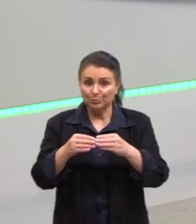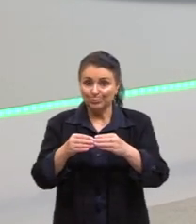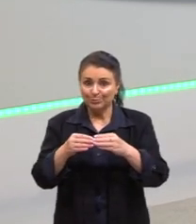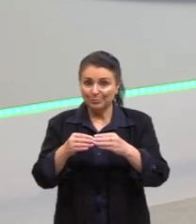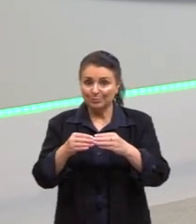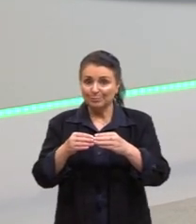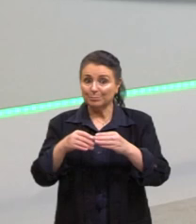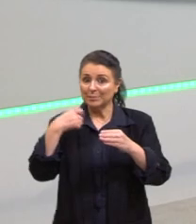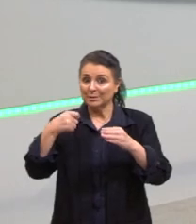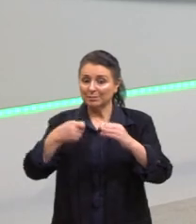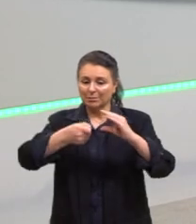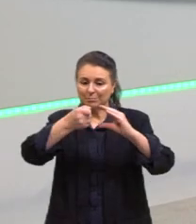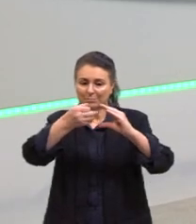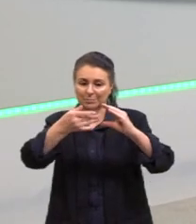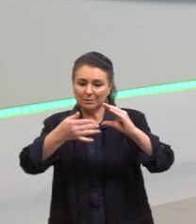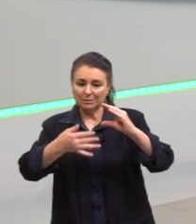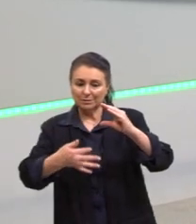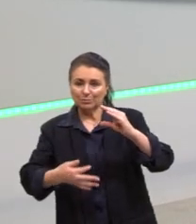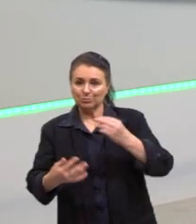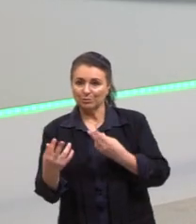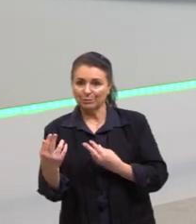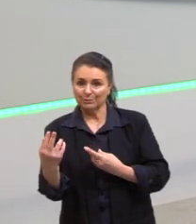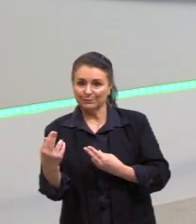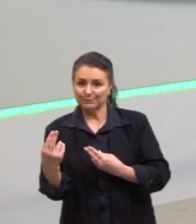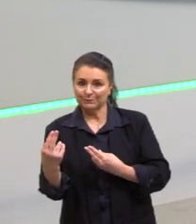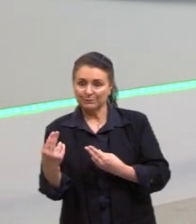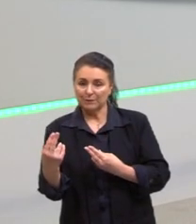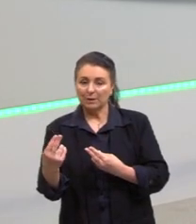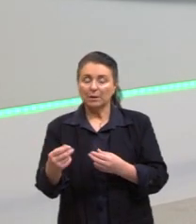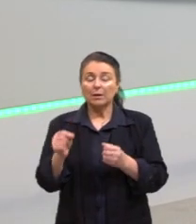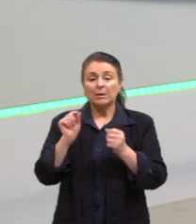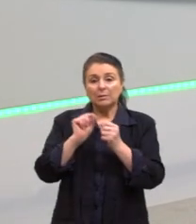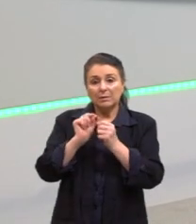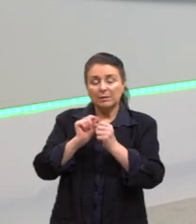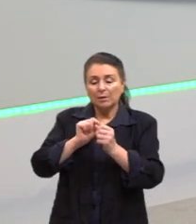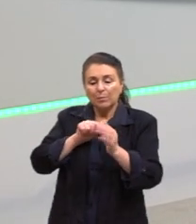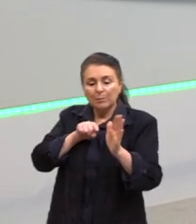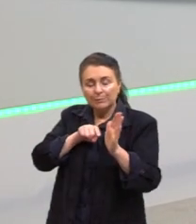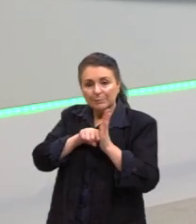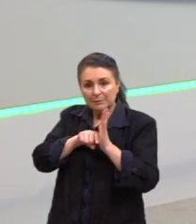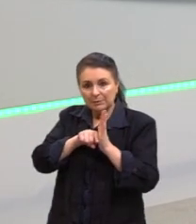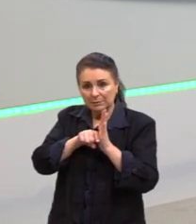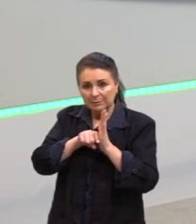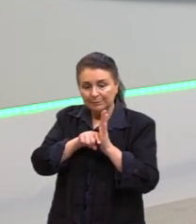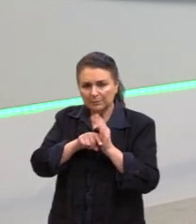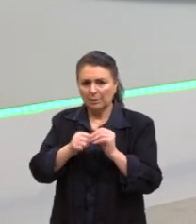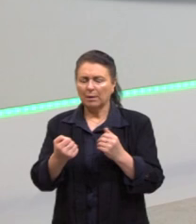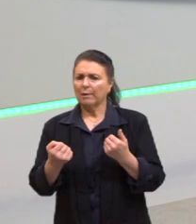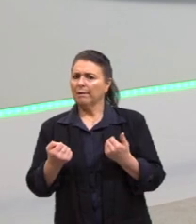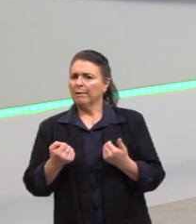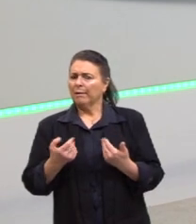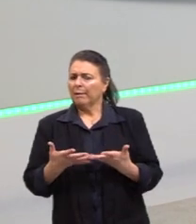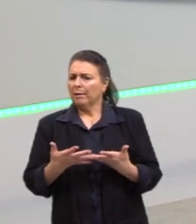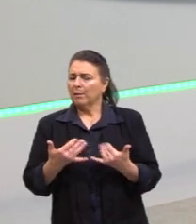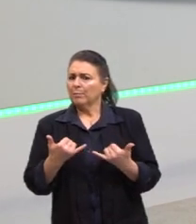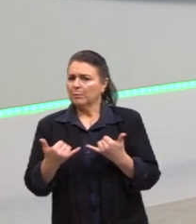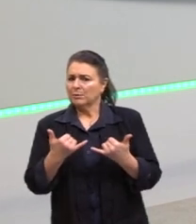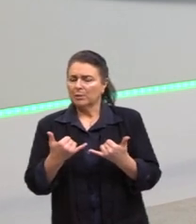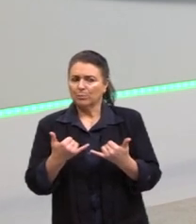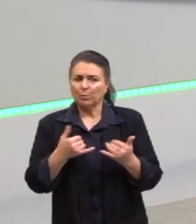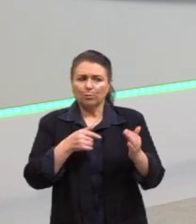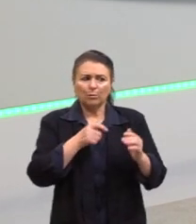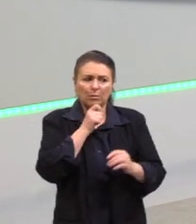característica, né? E aí, quando a gente vai fazer uma pesquisa, será que é viável, por exemplo, entrevistar